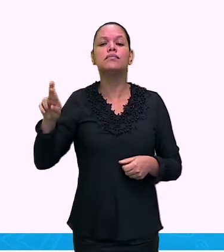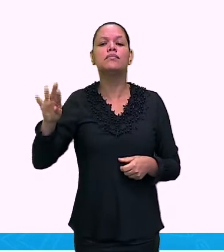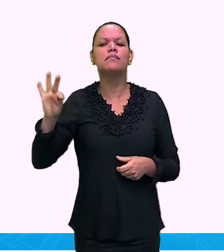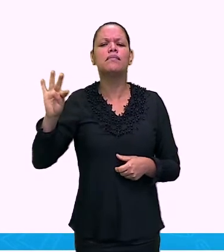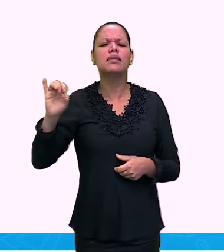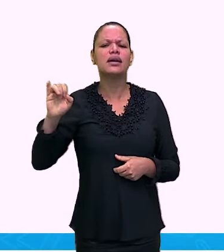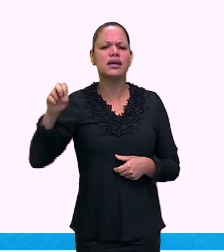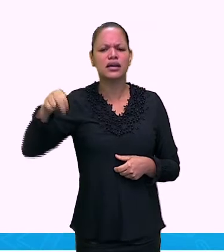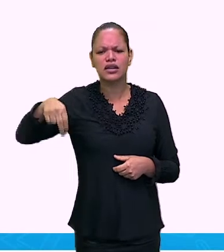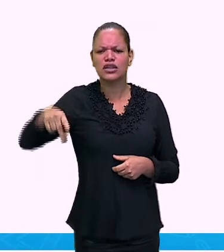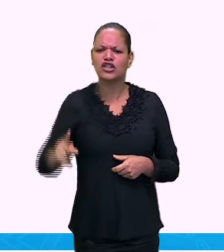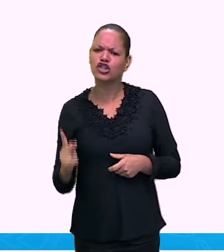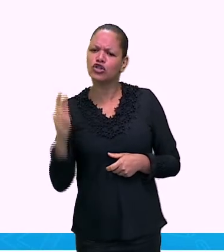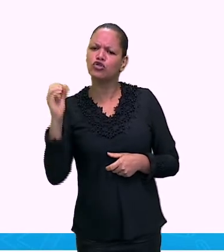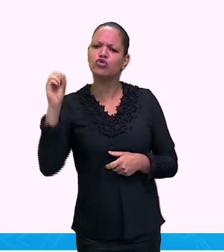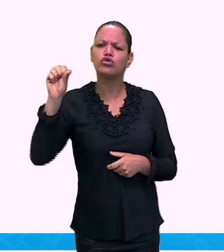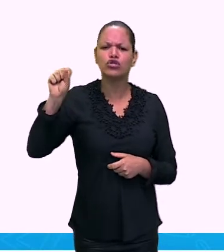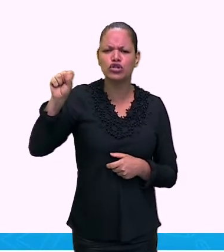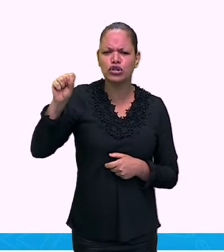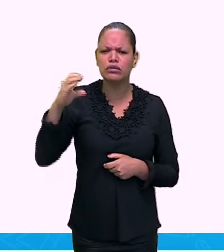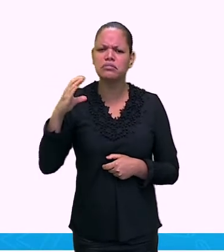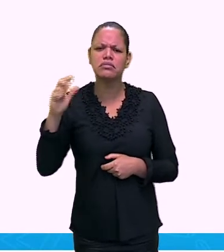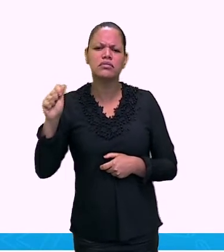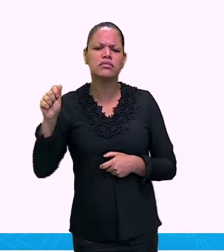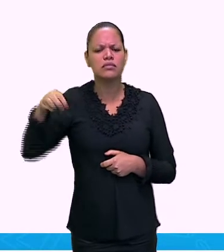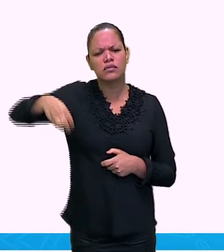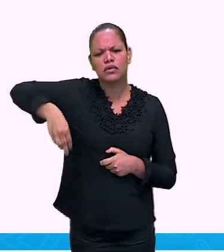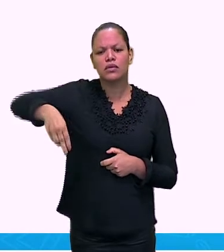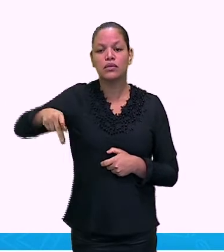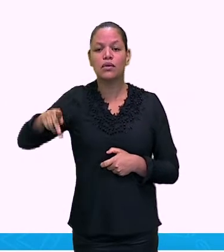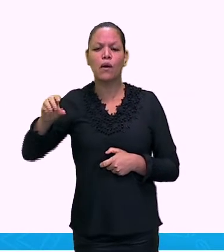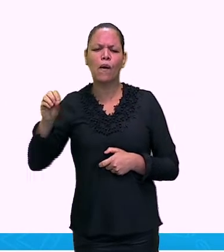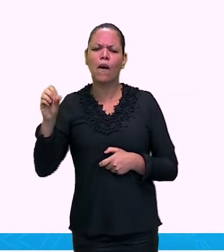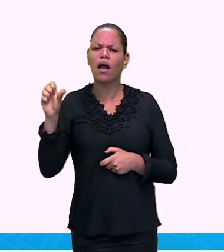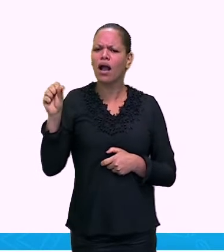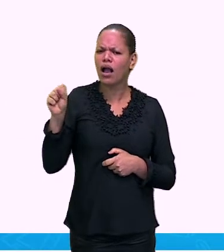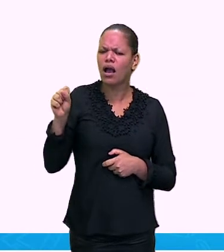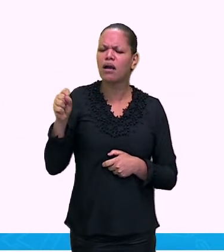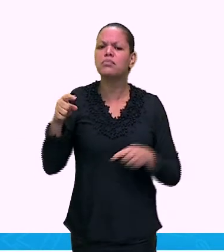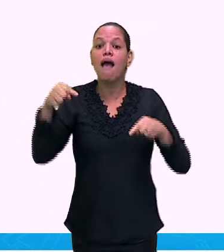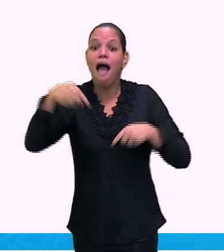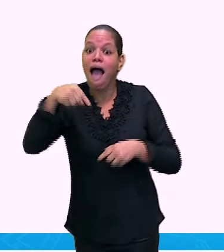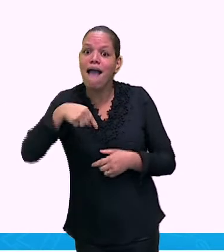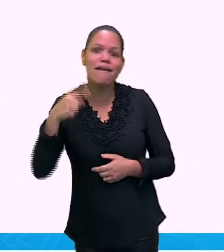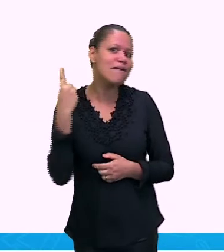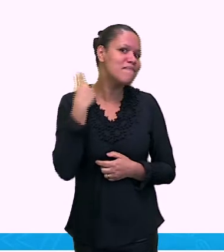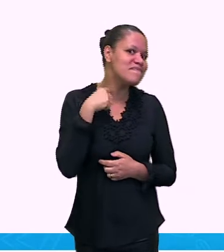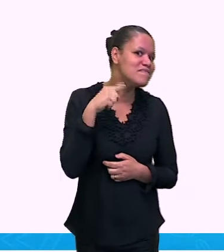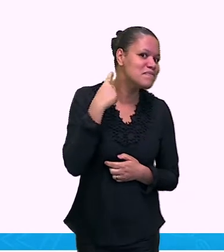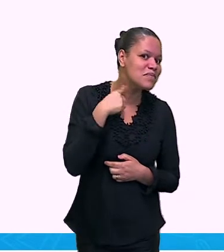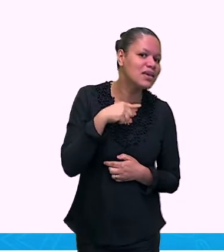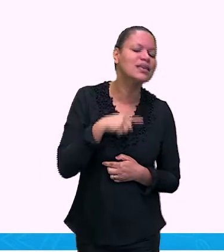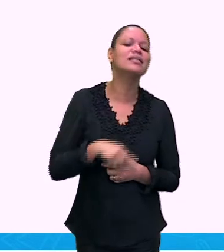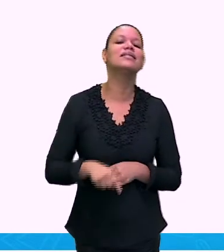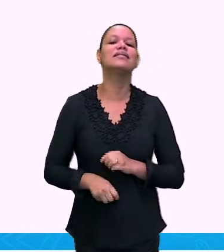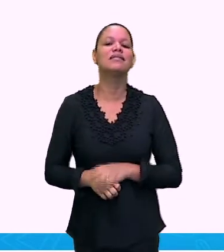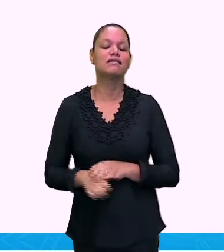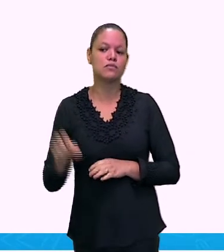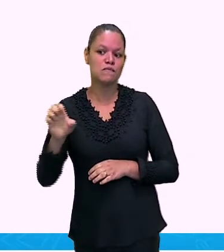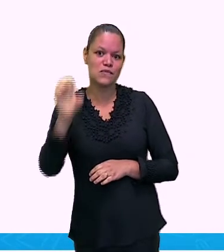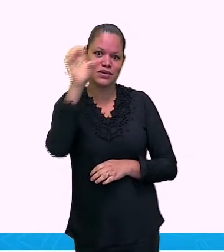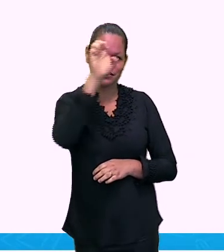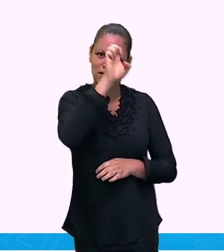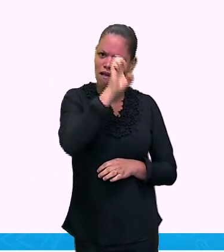de Martinhos Campos, em Minas Gerais. Ai, professora, onde fica? Está dentro do nosso